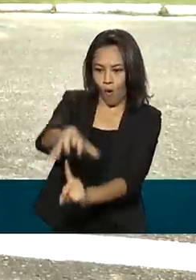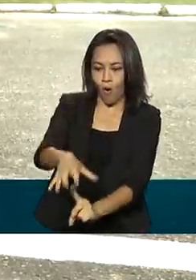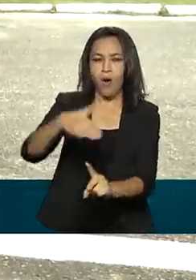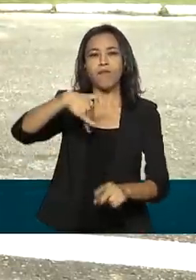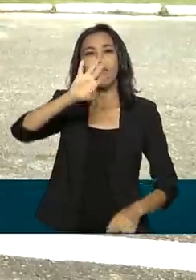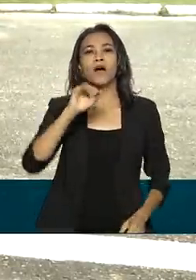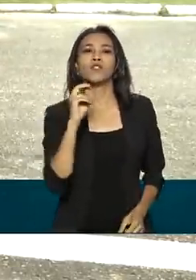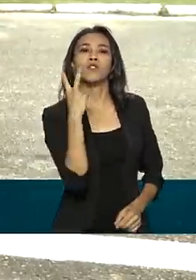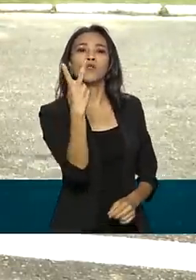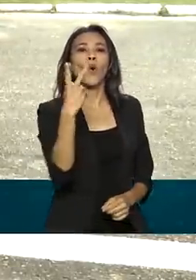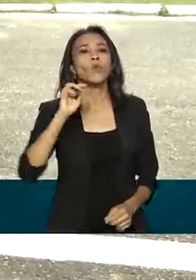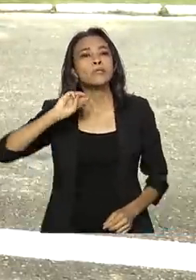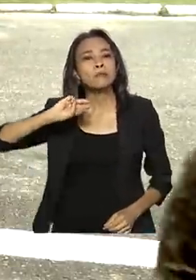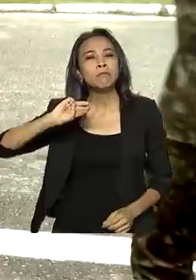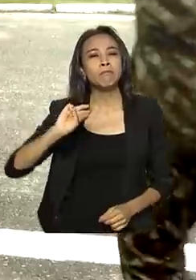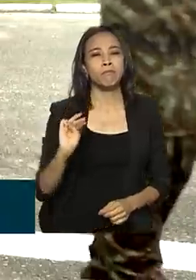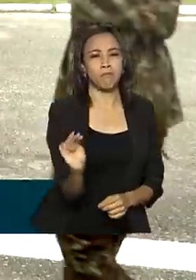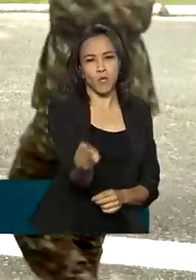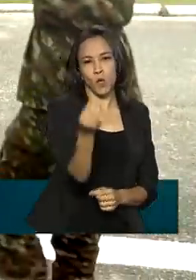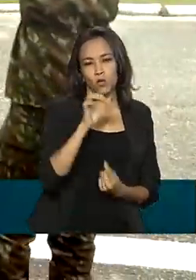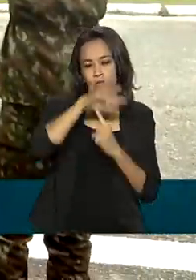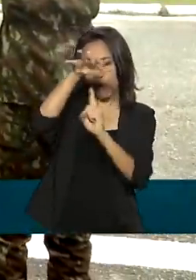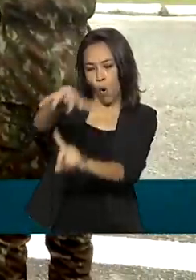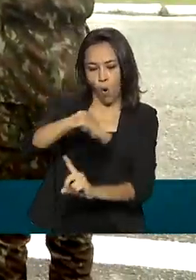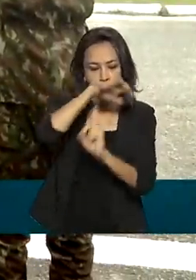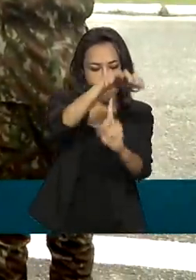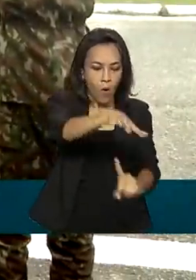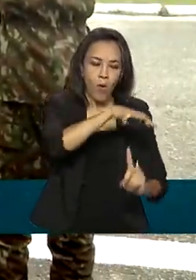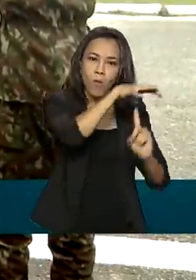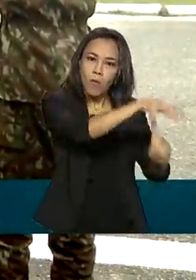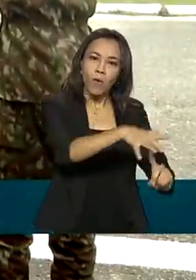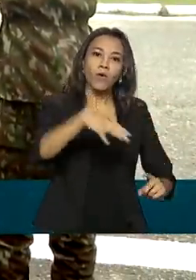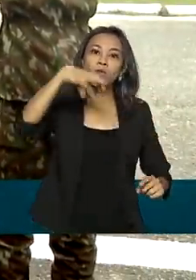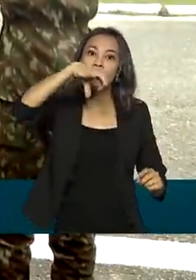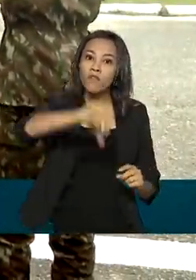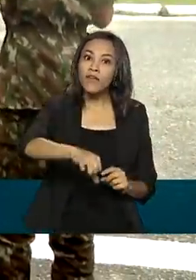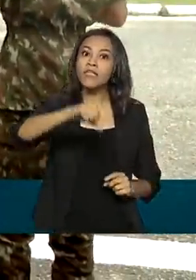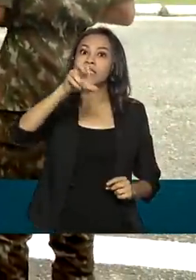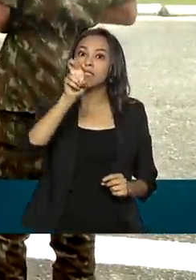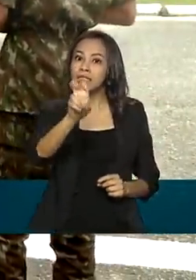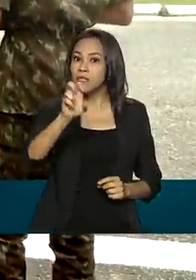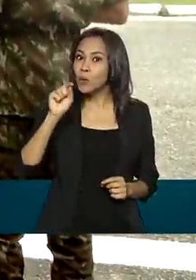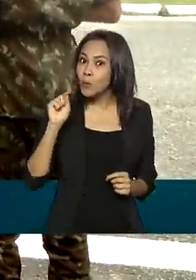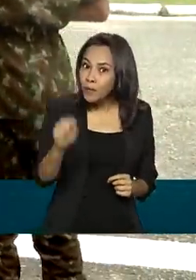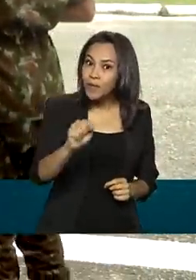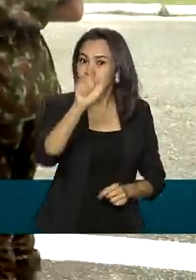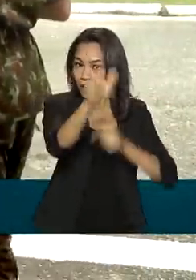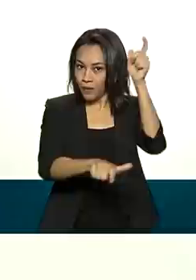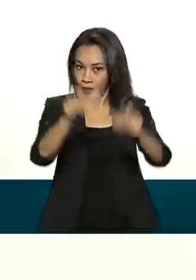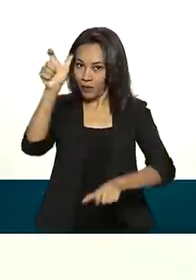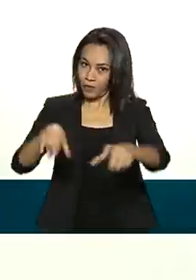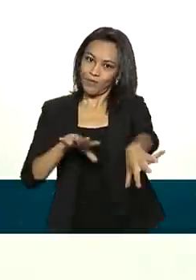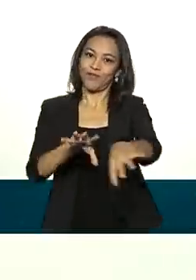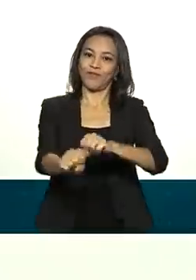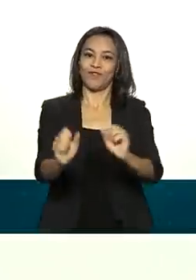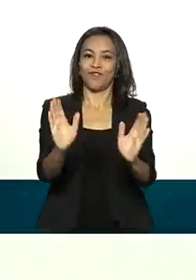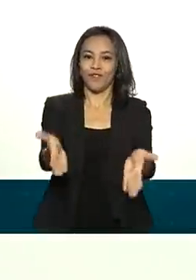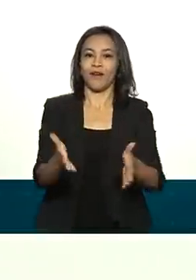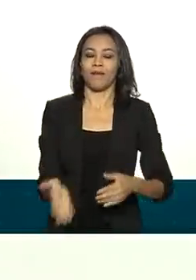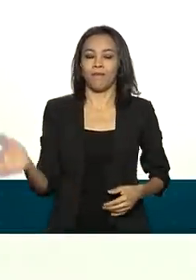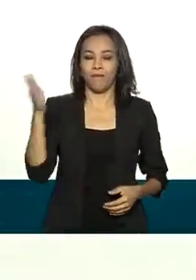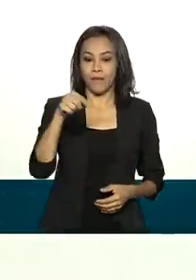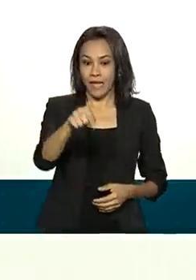milhões de saltos foram realizados. Aproximadamente 95 mil militares se formaram aqui. Durante a